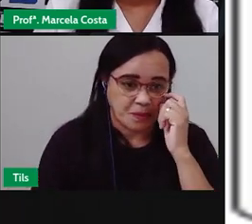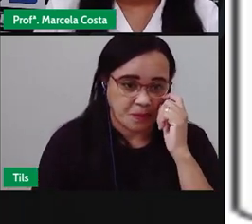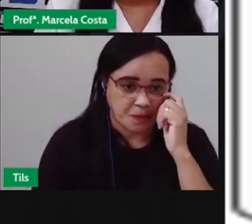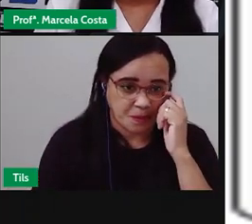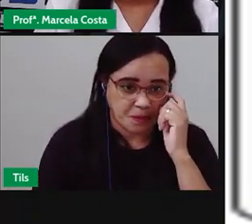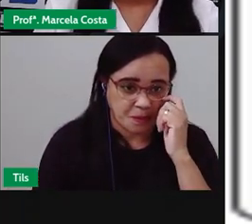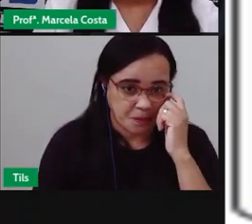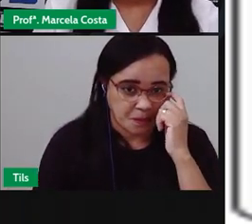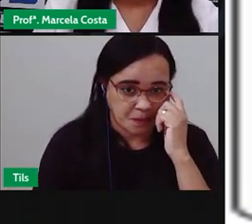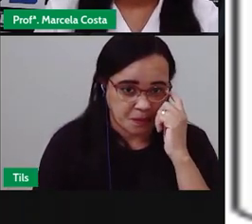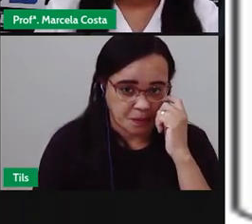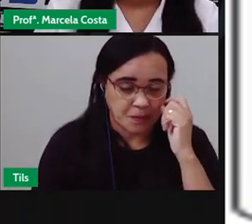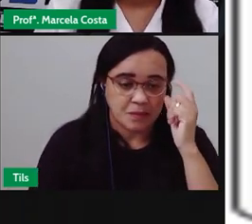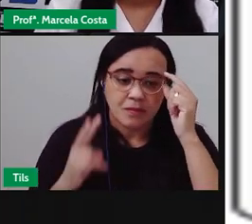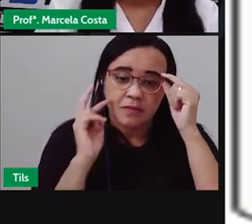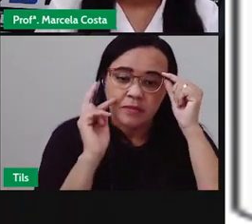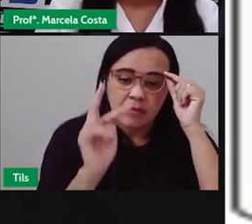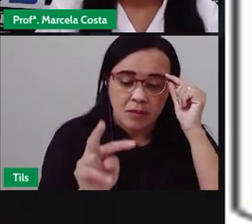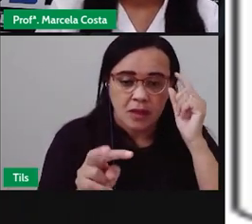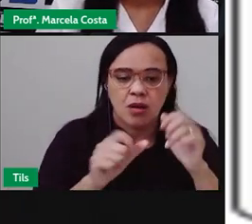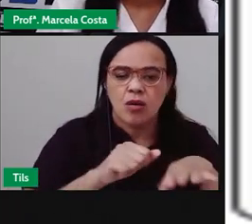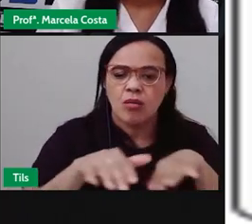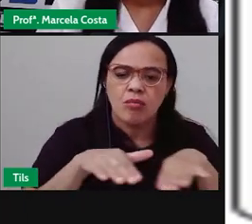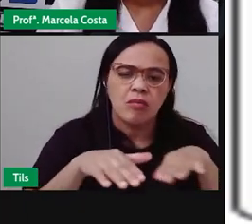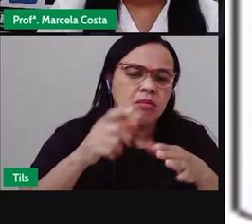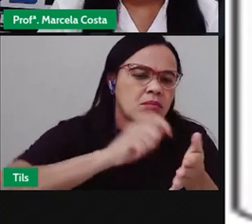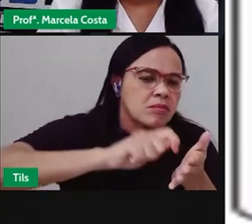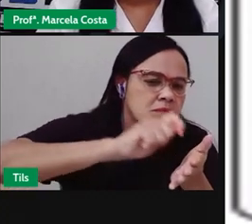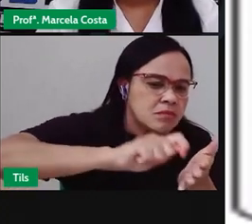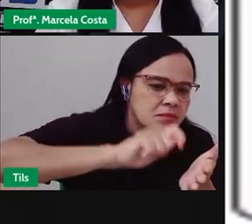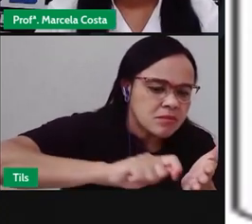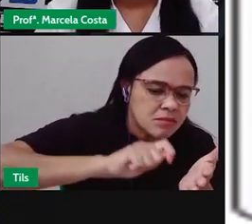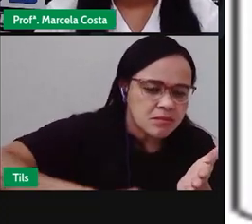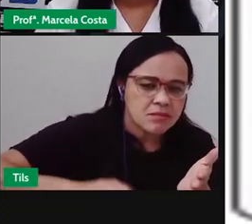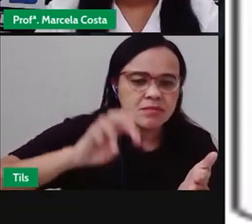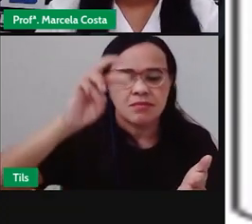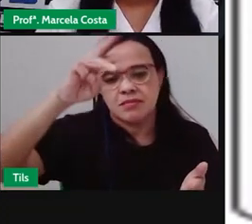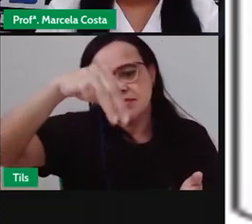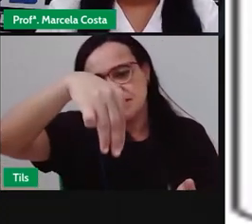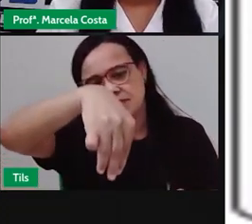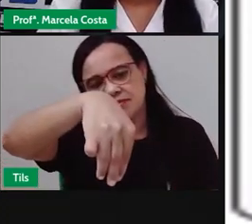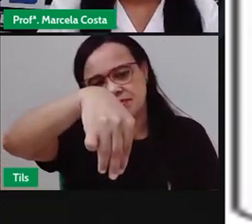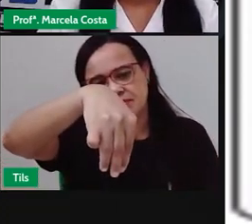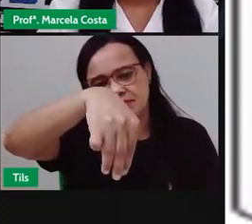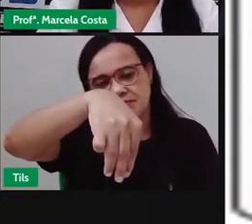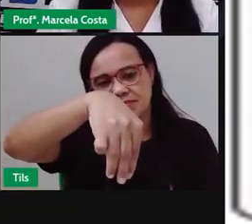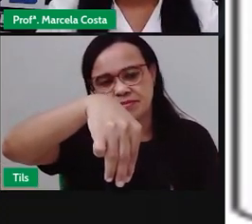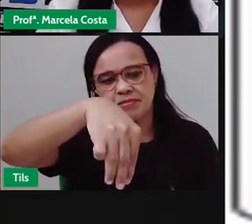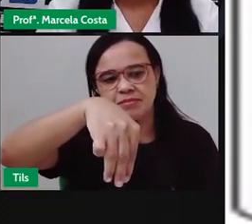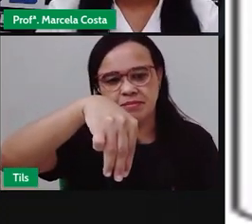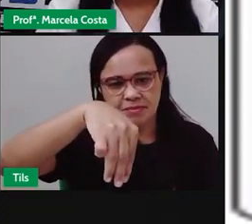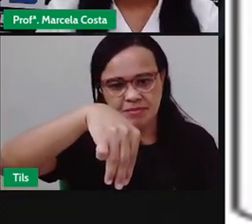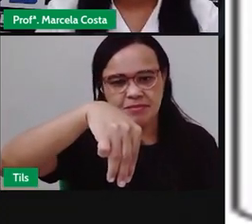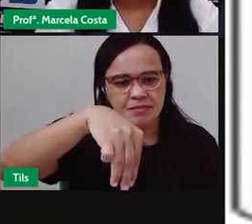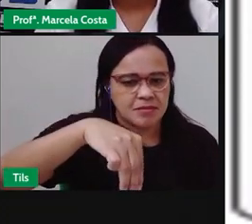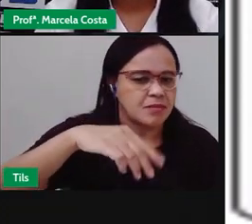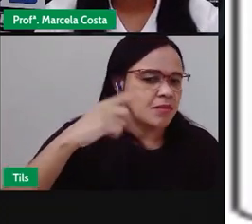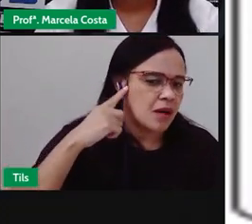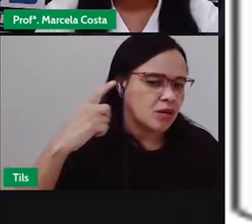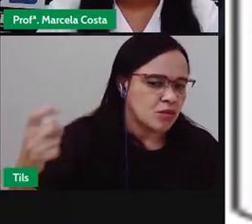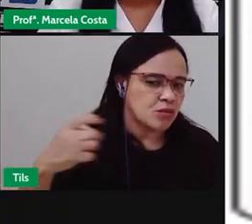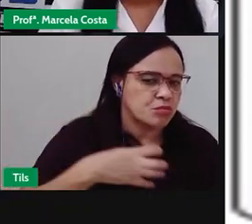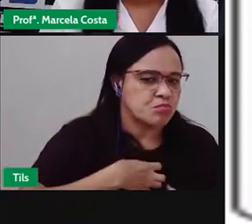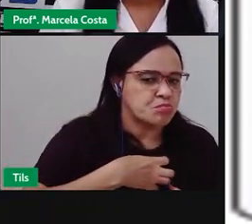Então olha o movimento que é feito para escrever essa letra Que é a letra M Mas que vai ter o som de